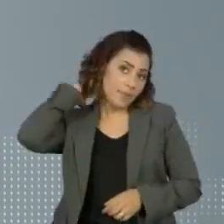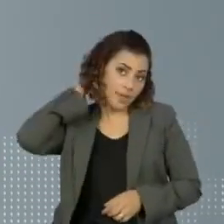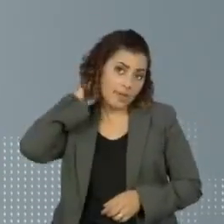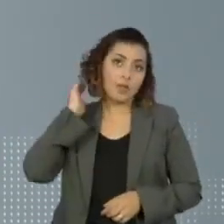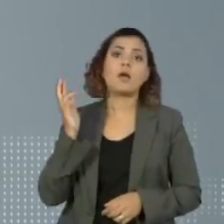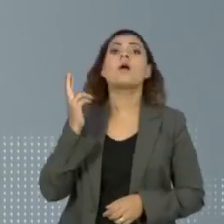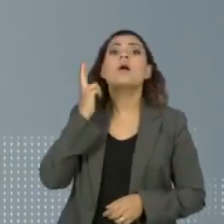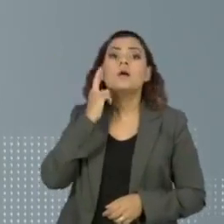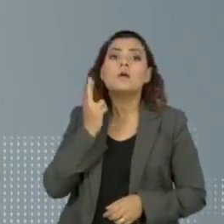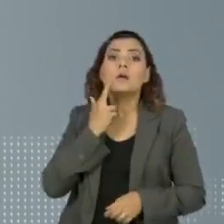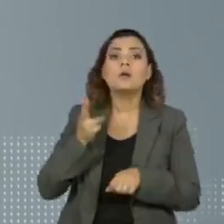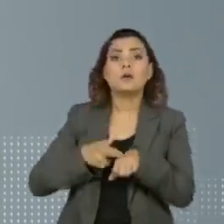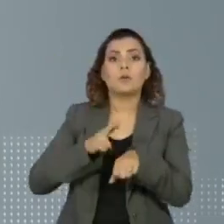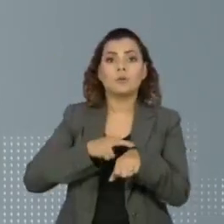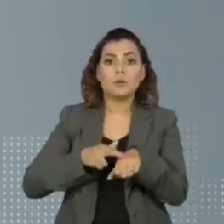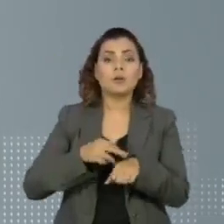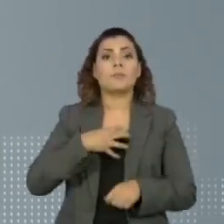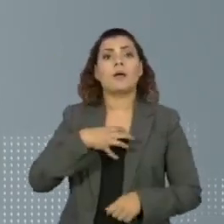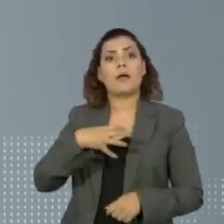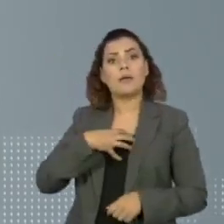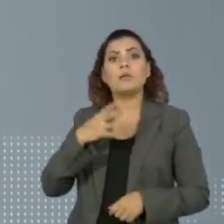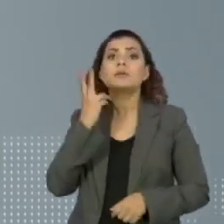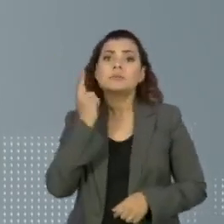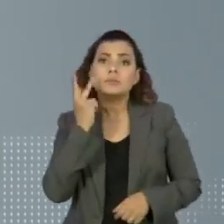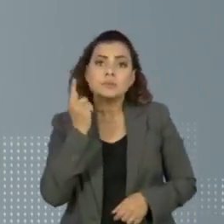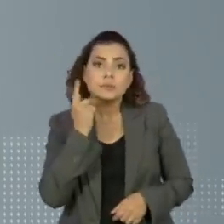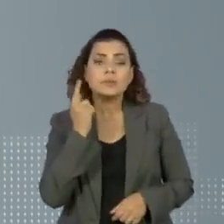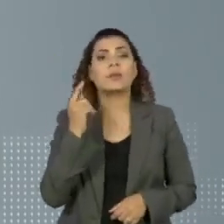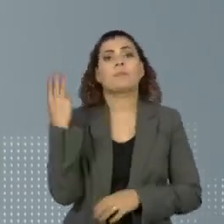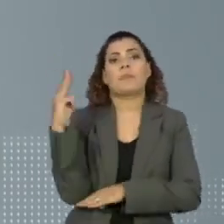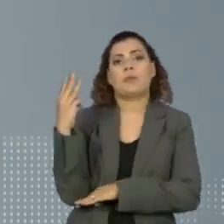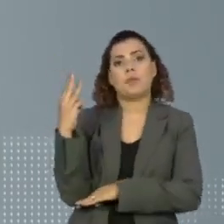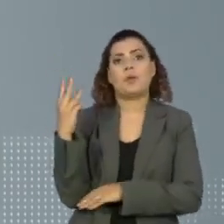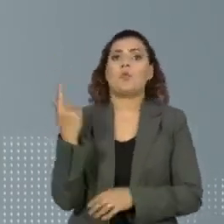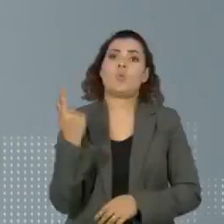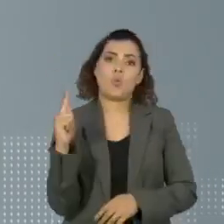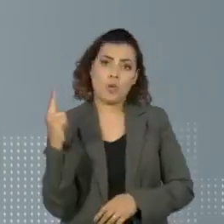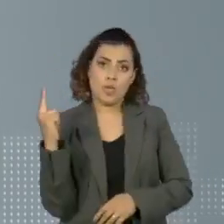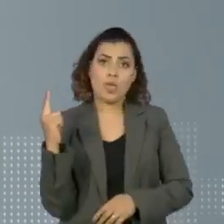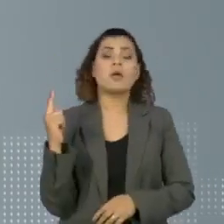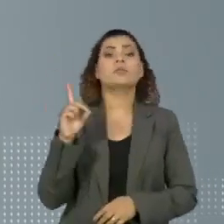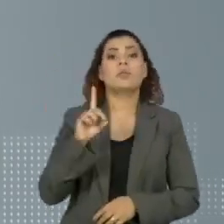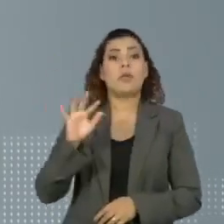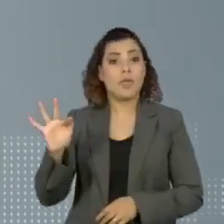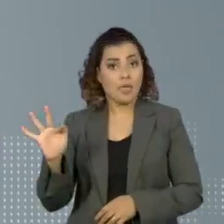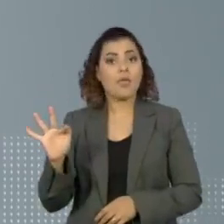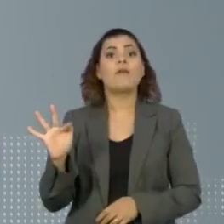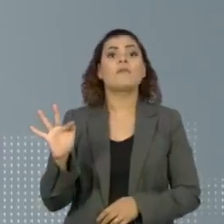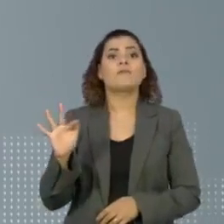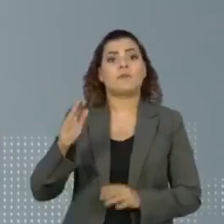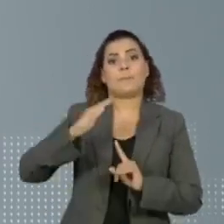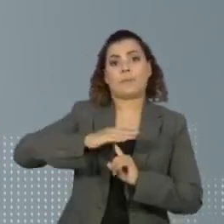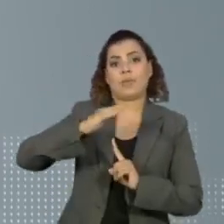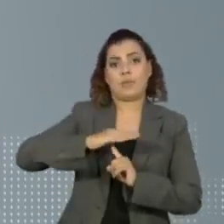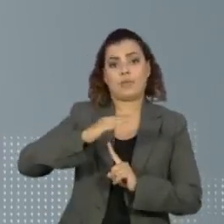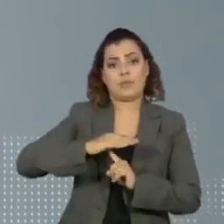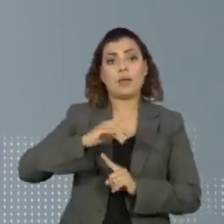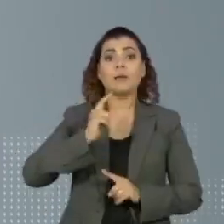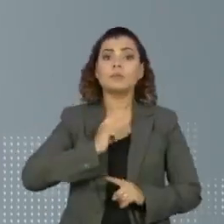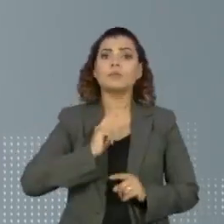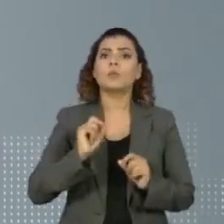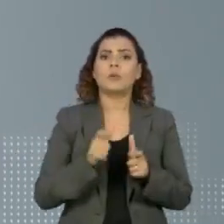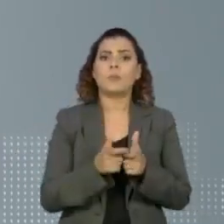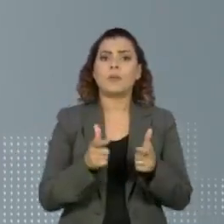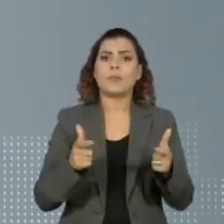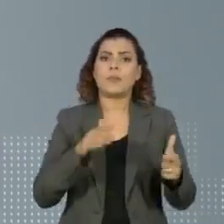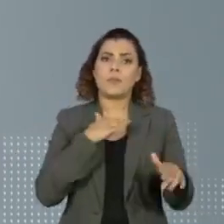Rondônia, Roraima, Bahia, Ceará, Maranhão, Goiás, Distrito Federal e Paraná têm alta